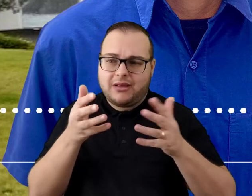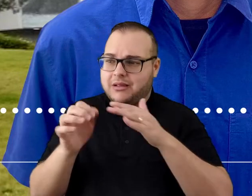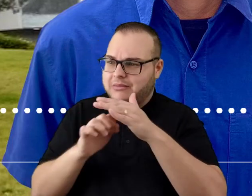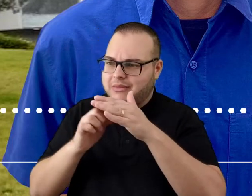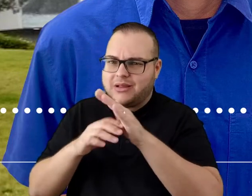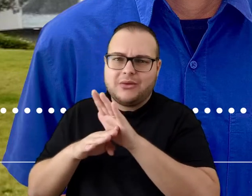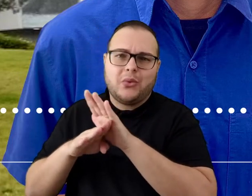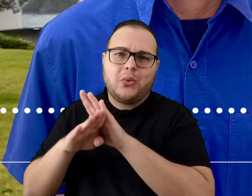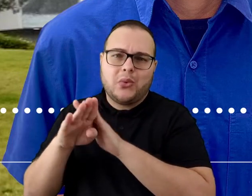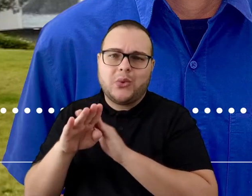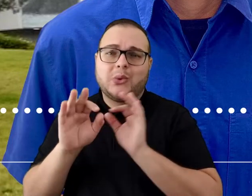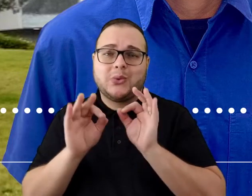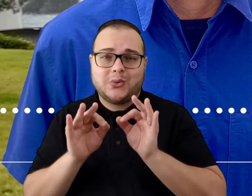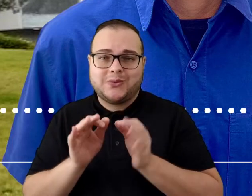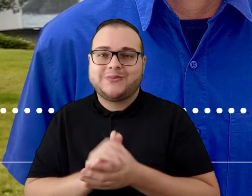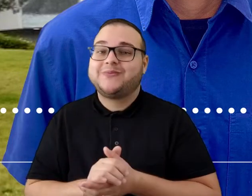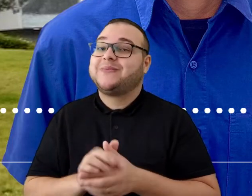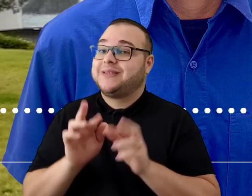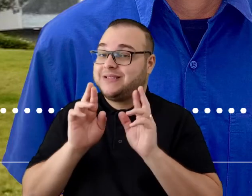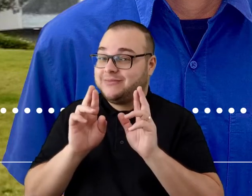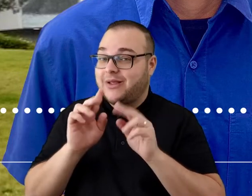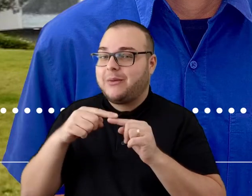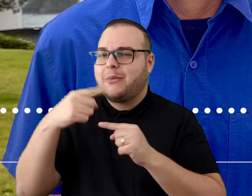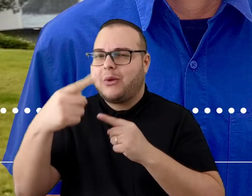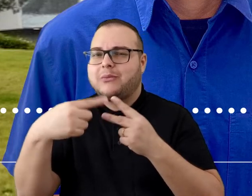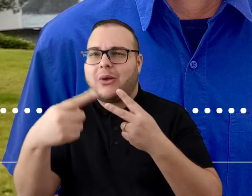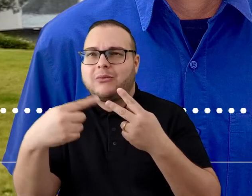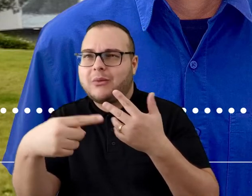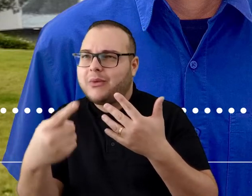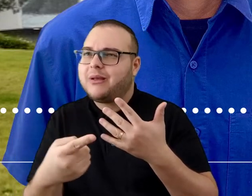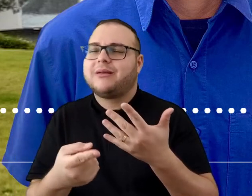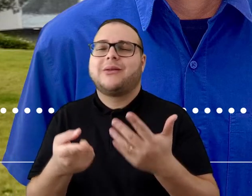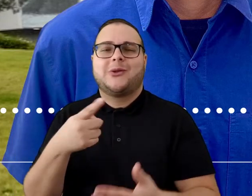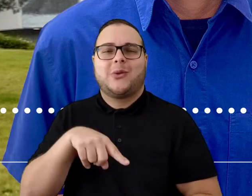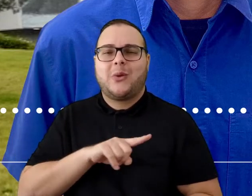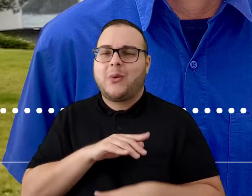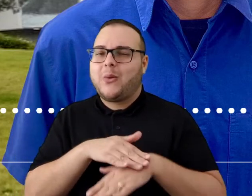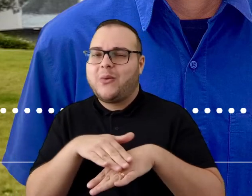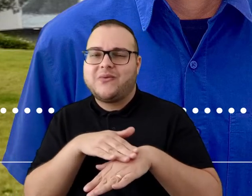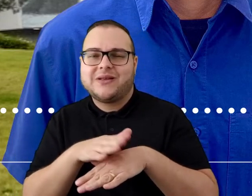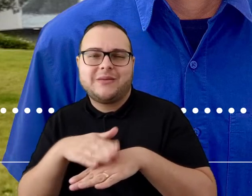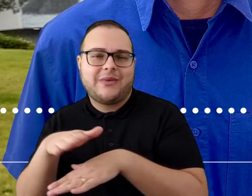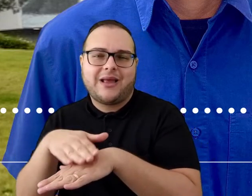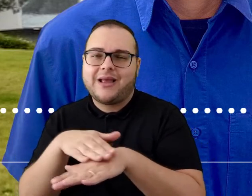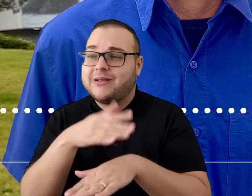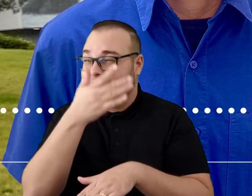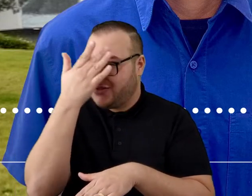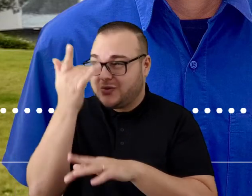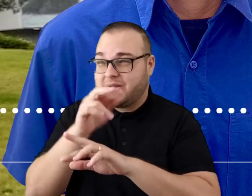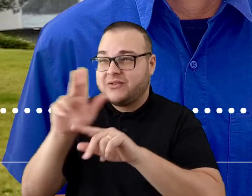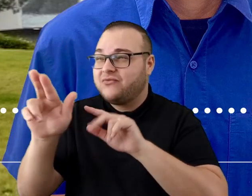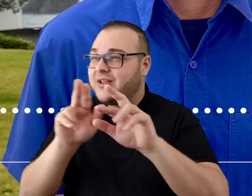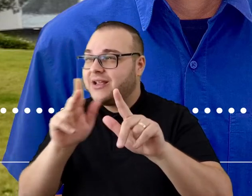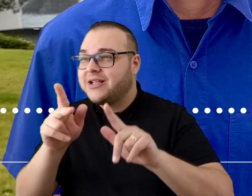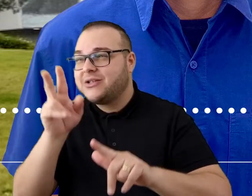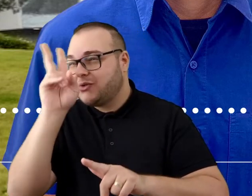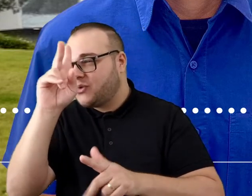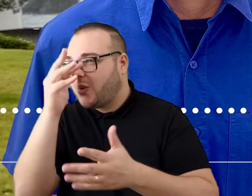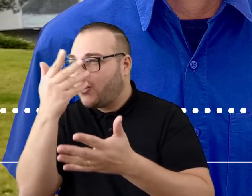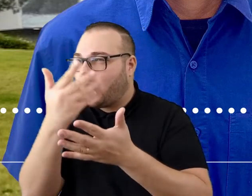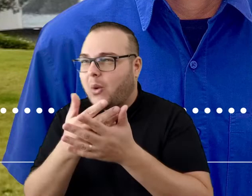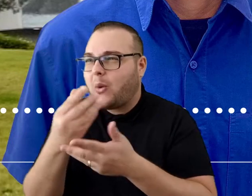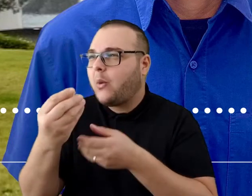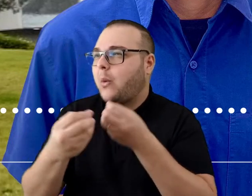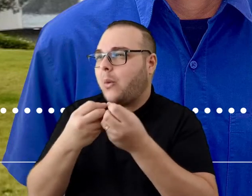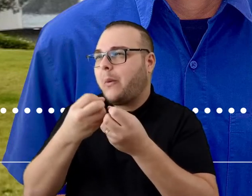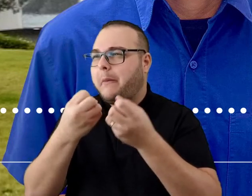Espero que em outros episódios a gente possa compartilhar mais histórias, mais vivências, trazer pessoas pra contar como tem sido